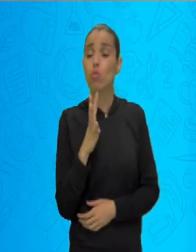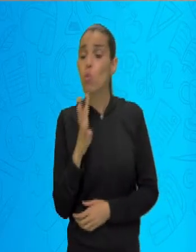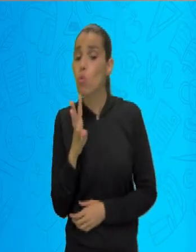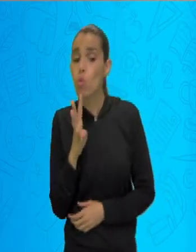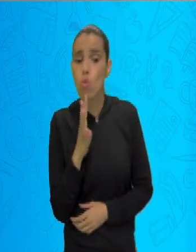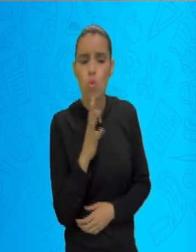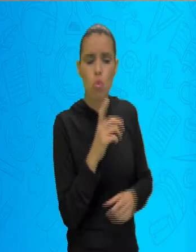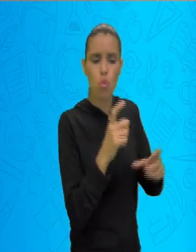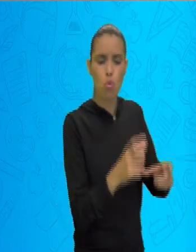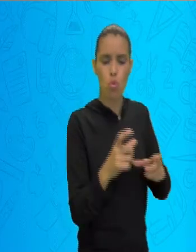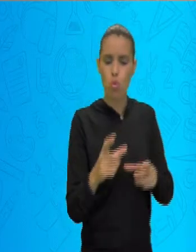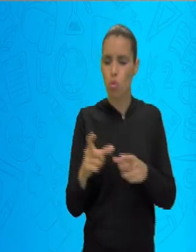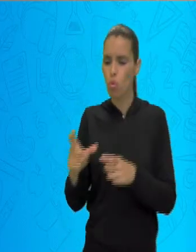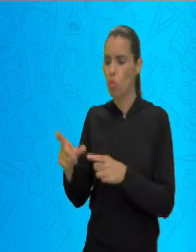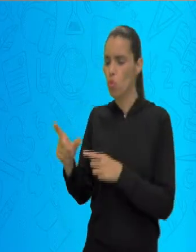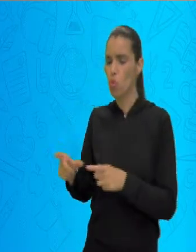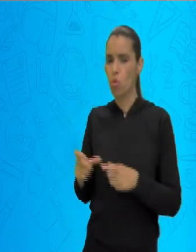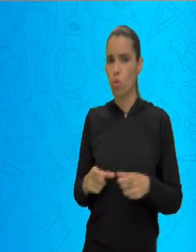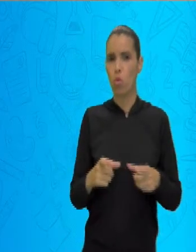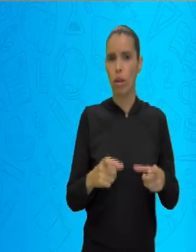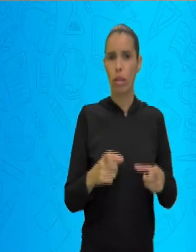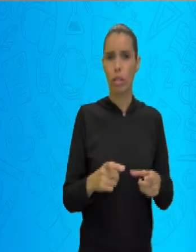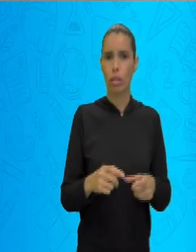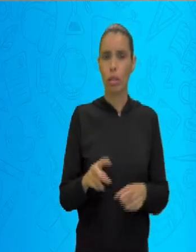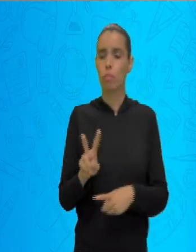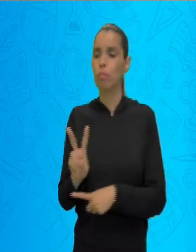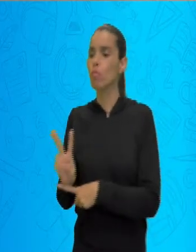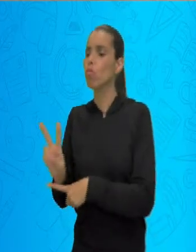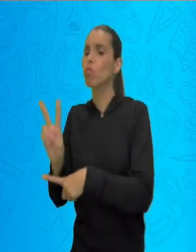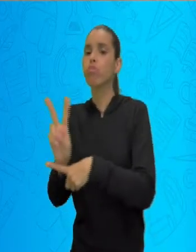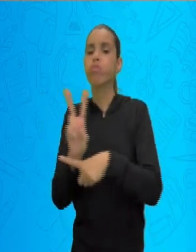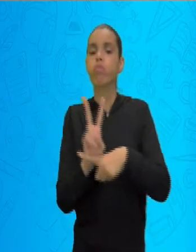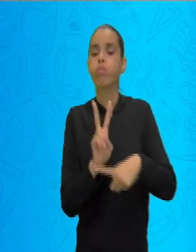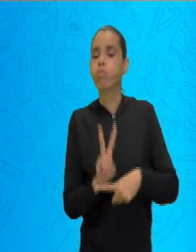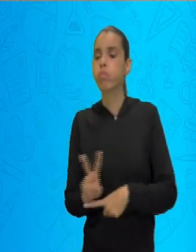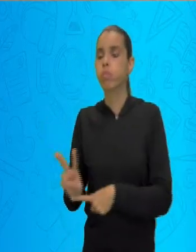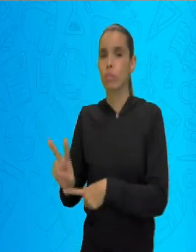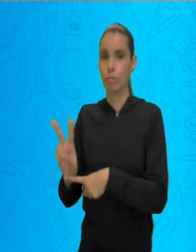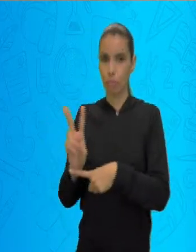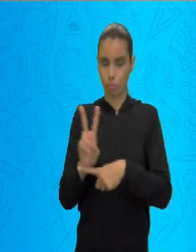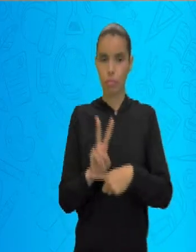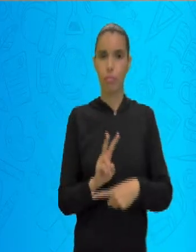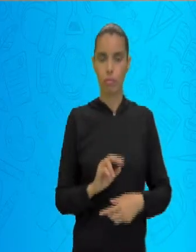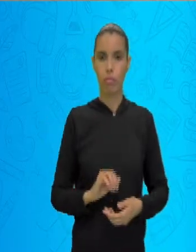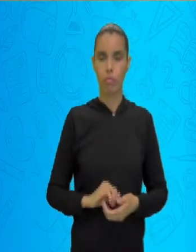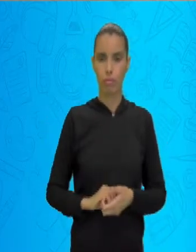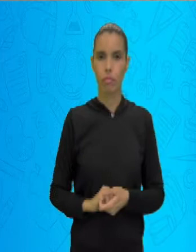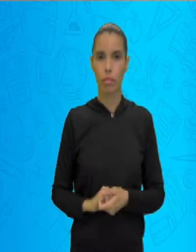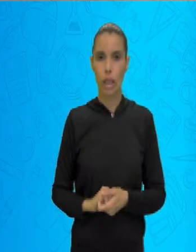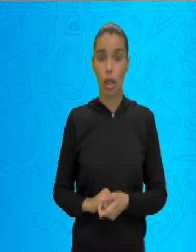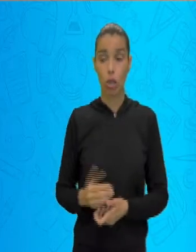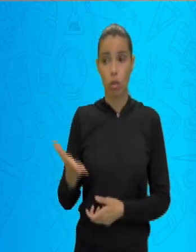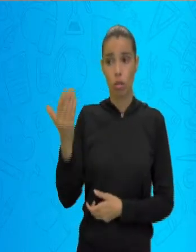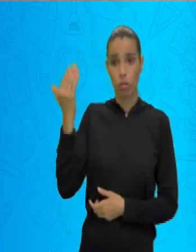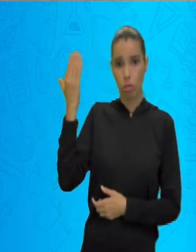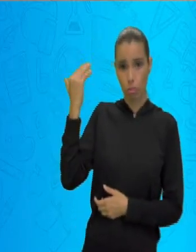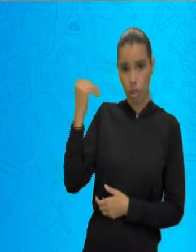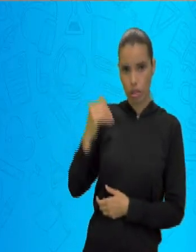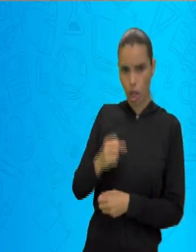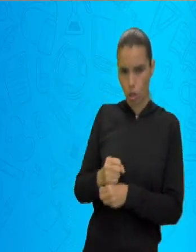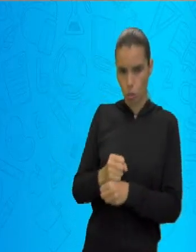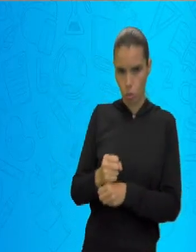o ano passado nós vimos aí o que? O governo muito preocupado com a